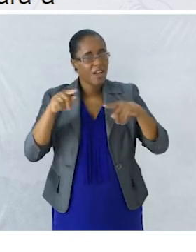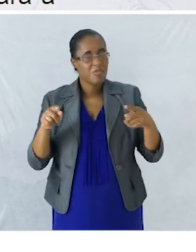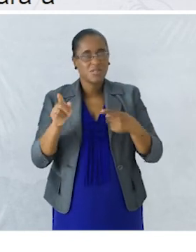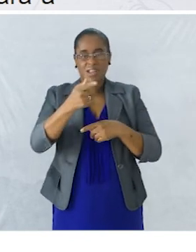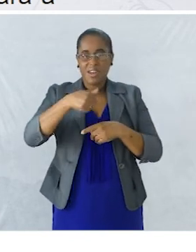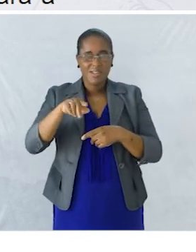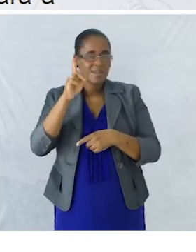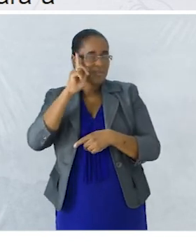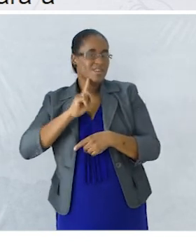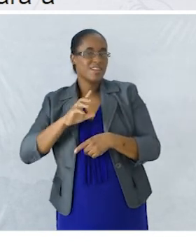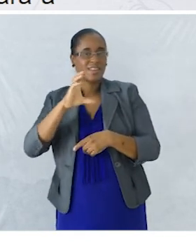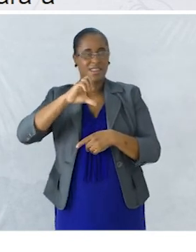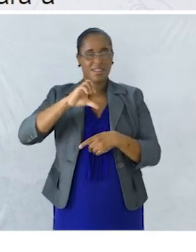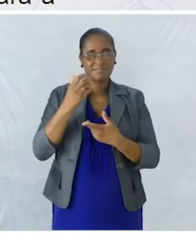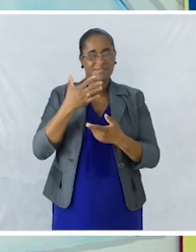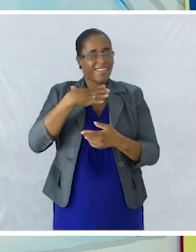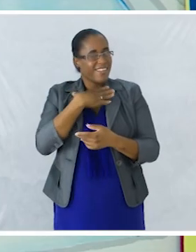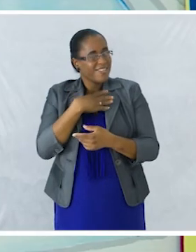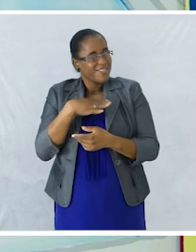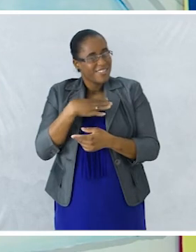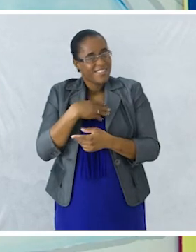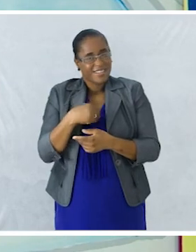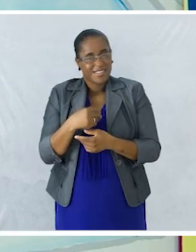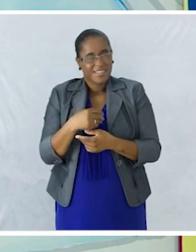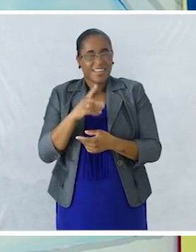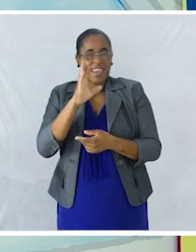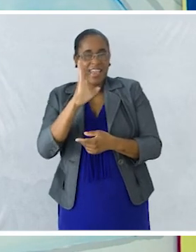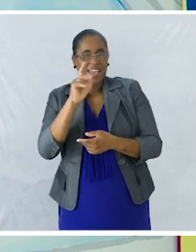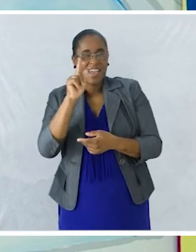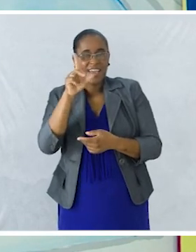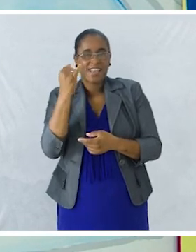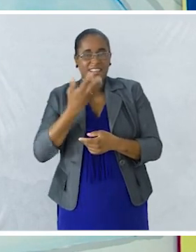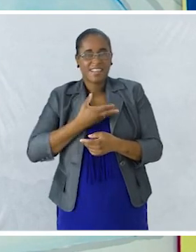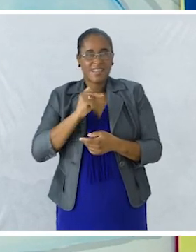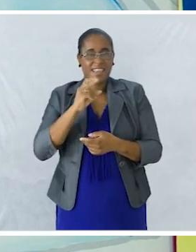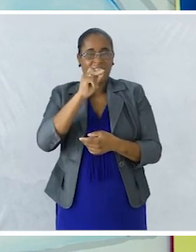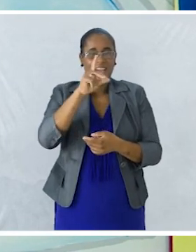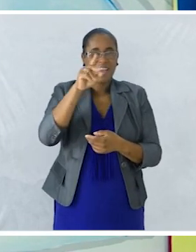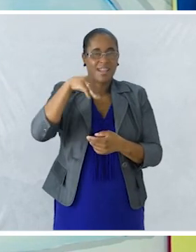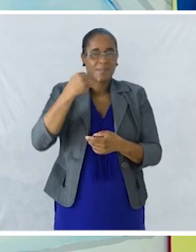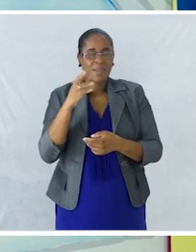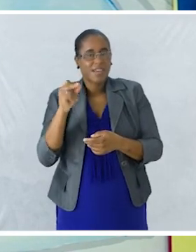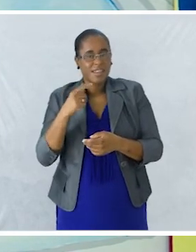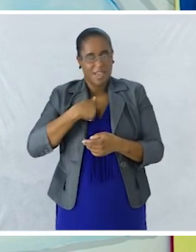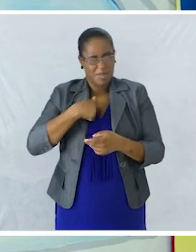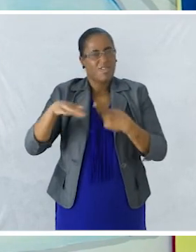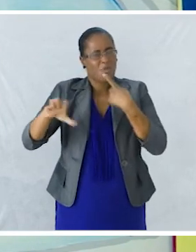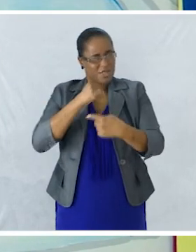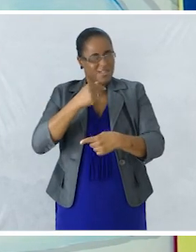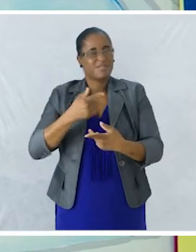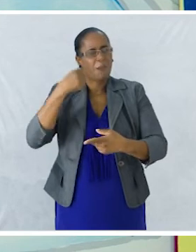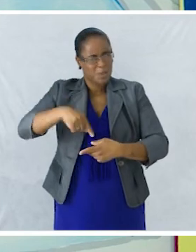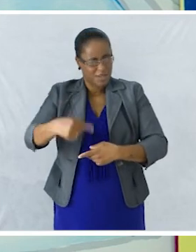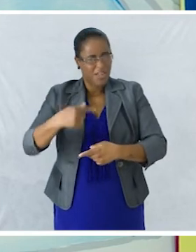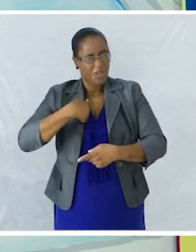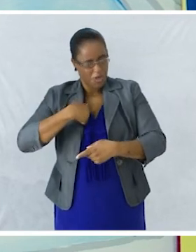querida Elida Almeida Unta Consigue Por quê? Persistência Eu vou conseguir